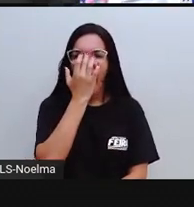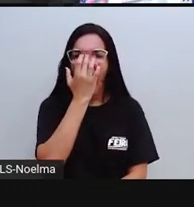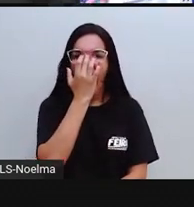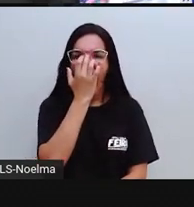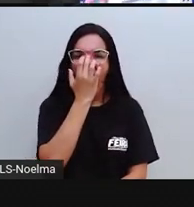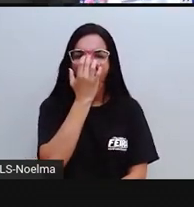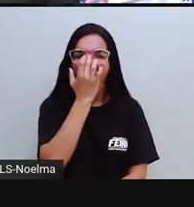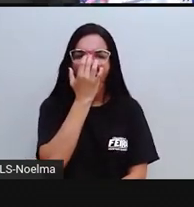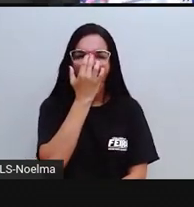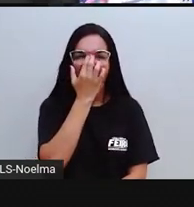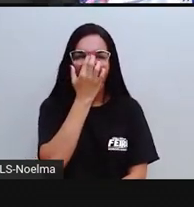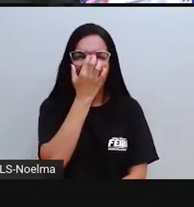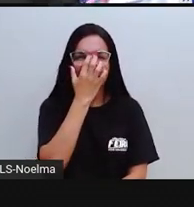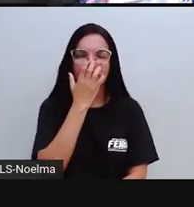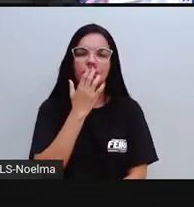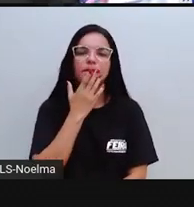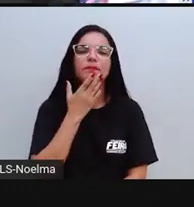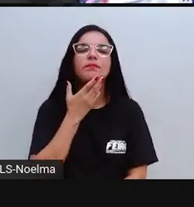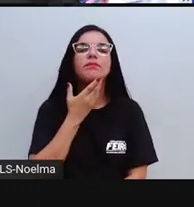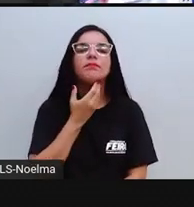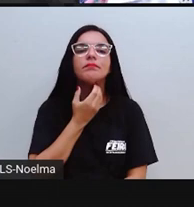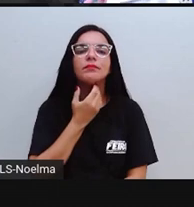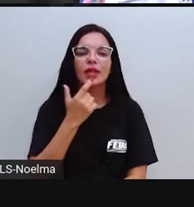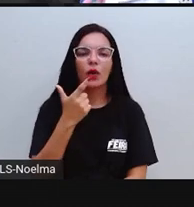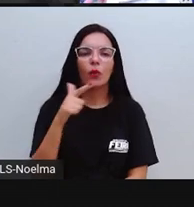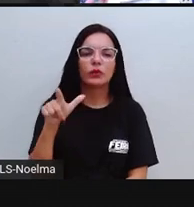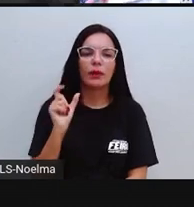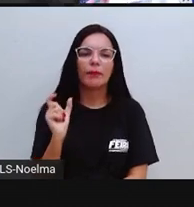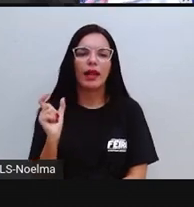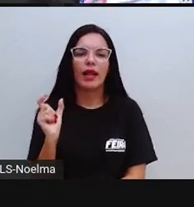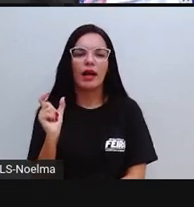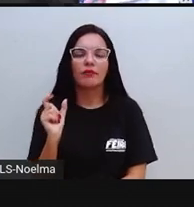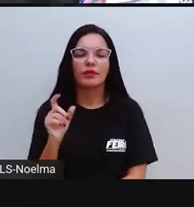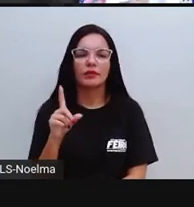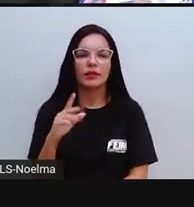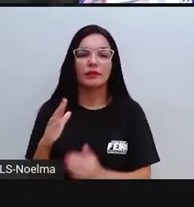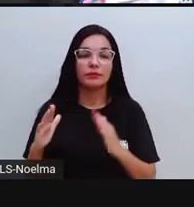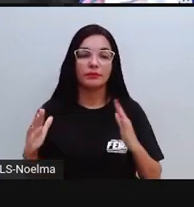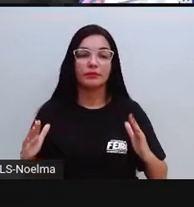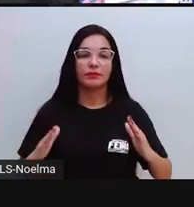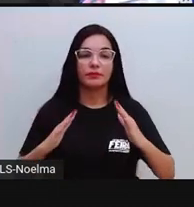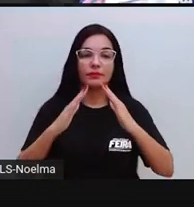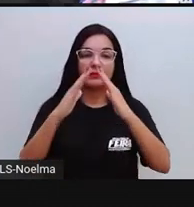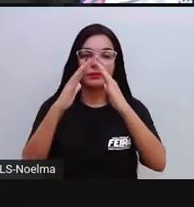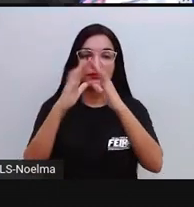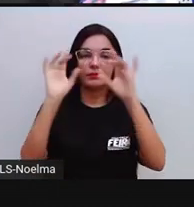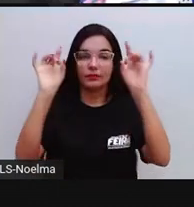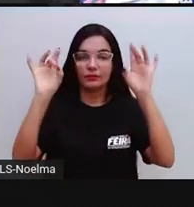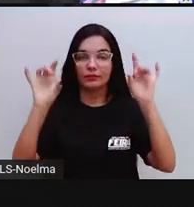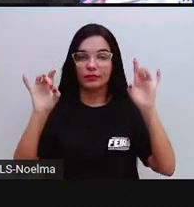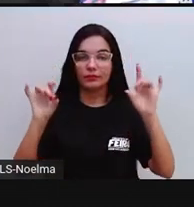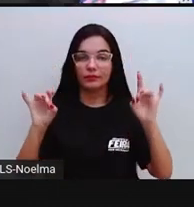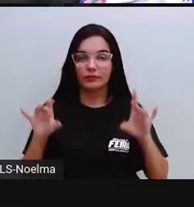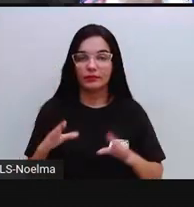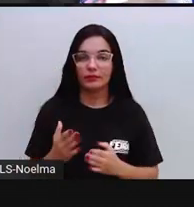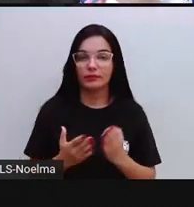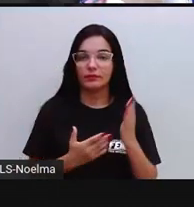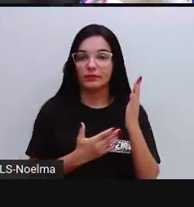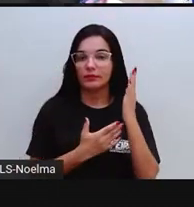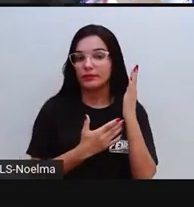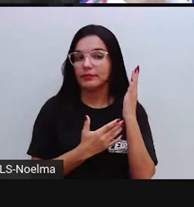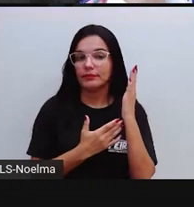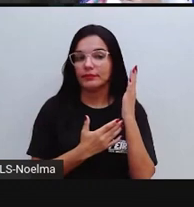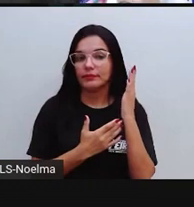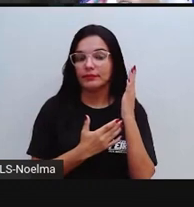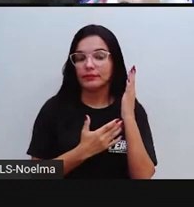Outra Pró. Castelo. Olha lá. Castelo. Com a sílaba mais forte, segundo o ano dessa palavra, ó, qual é a